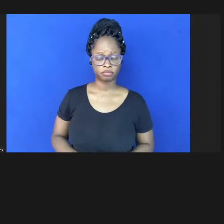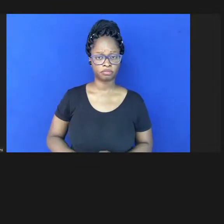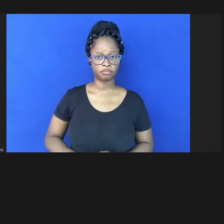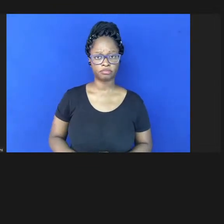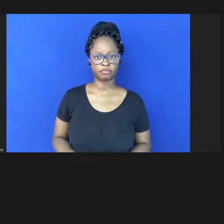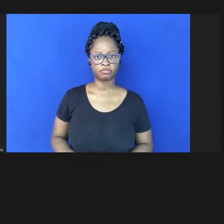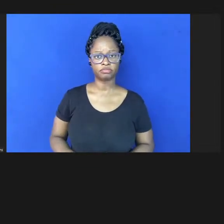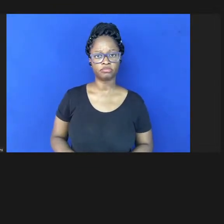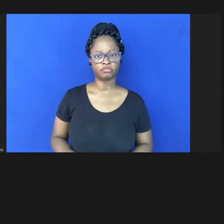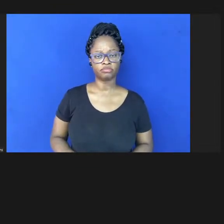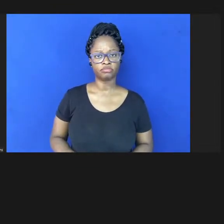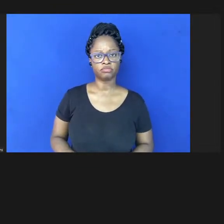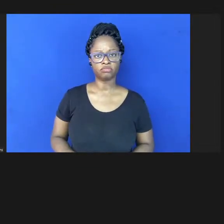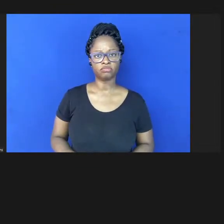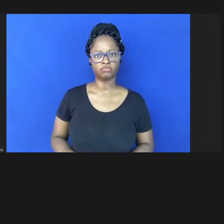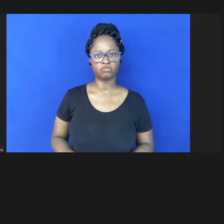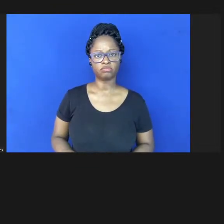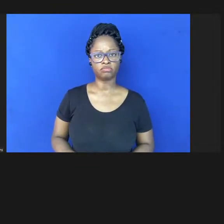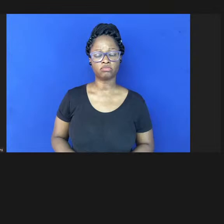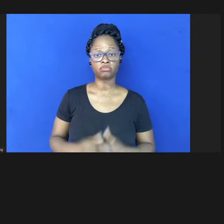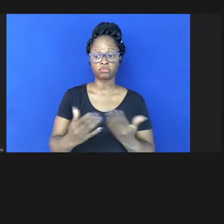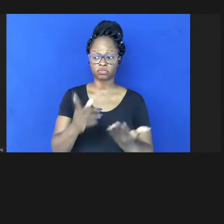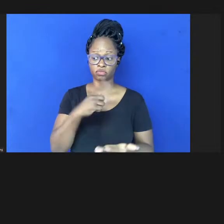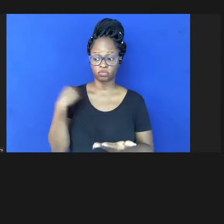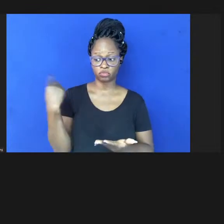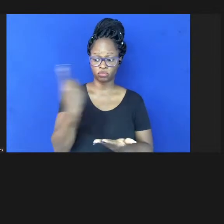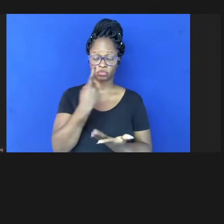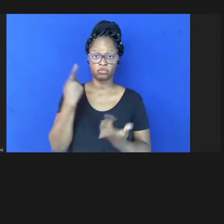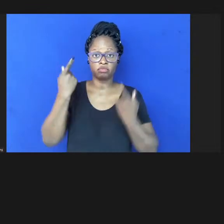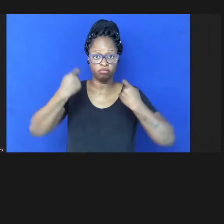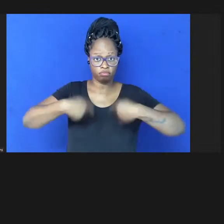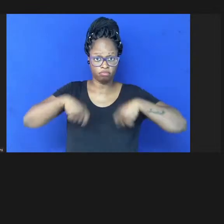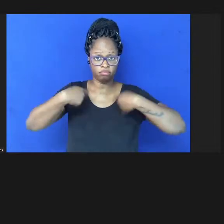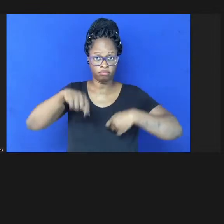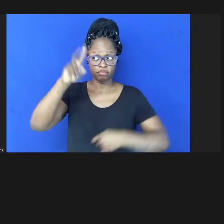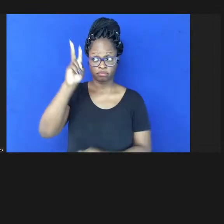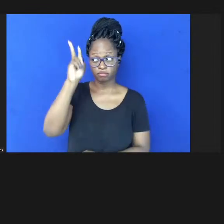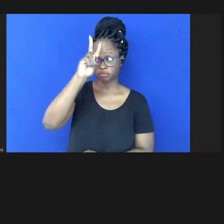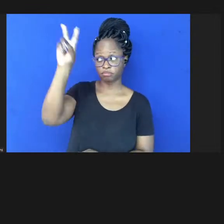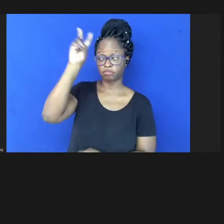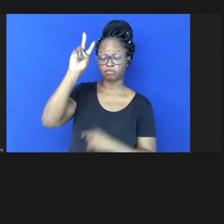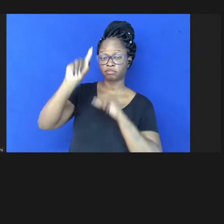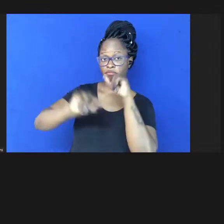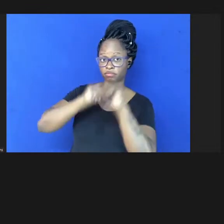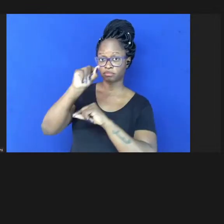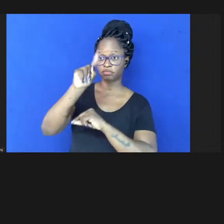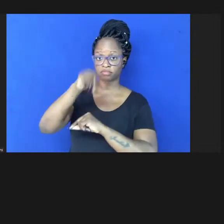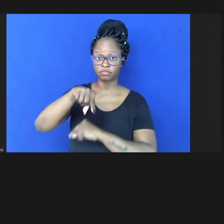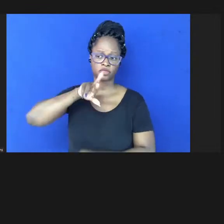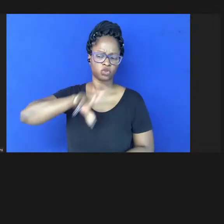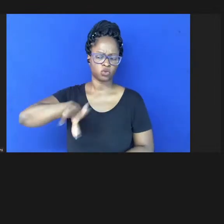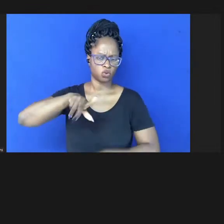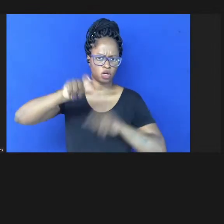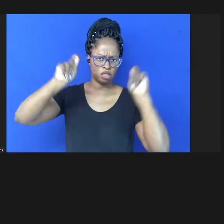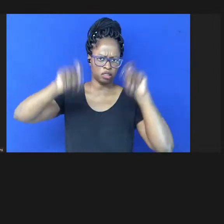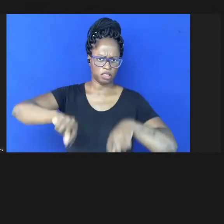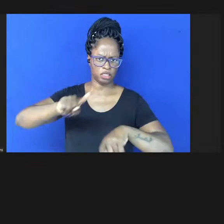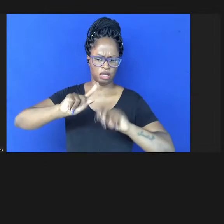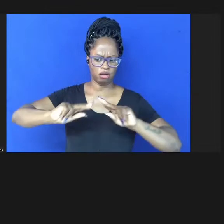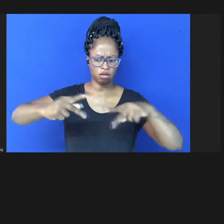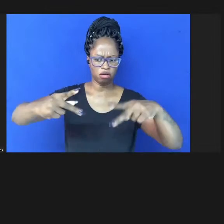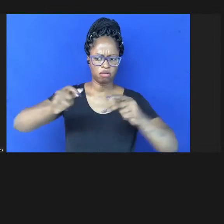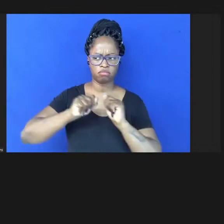nós deveríamos lembrar que essa não possibilidade de reprodução